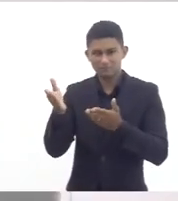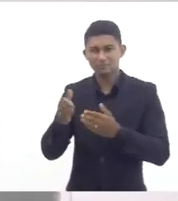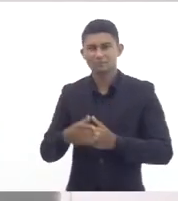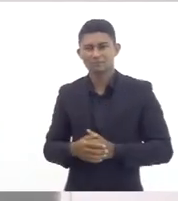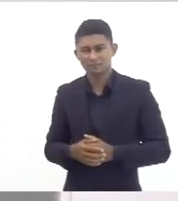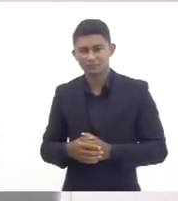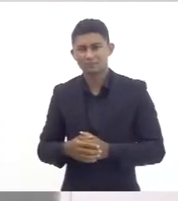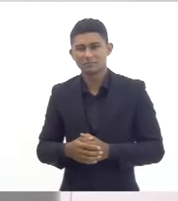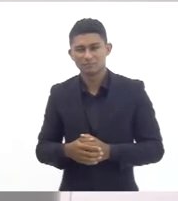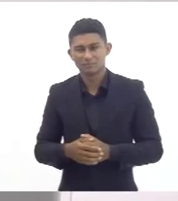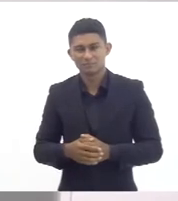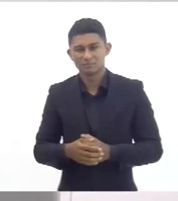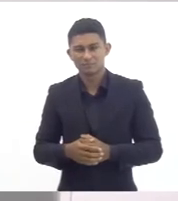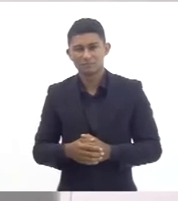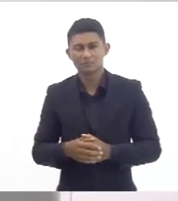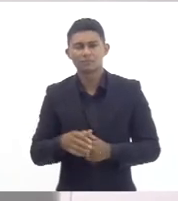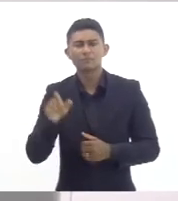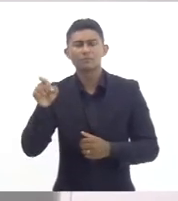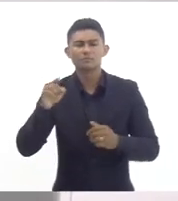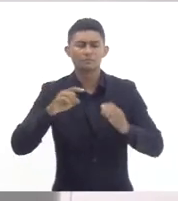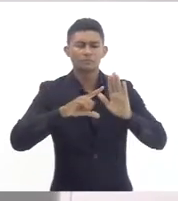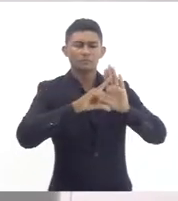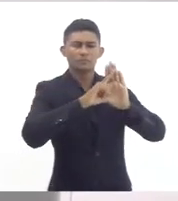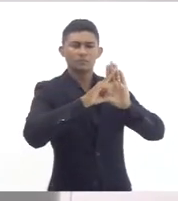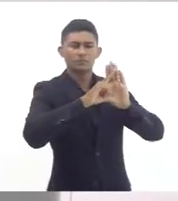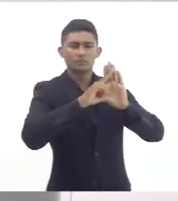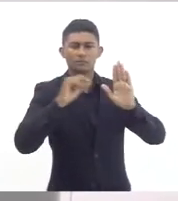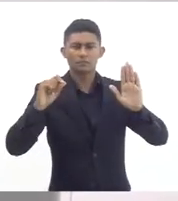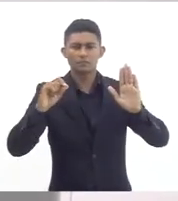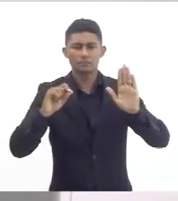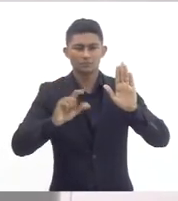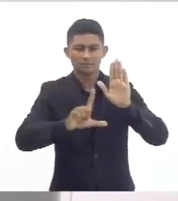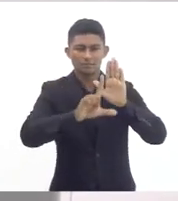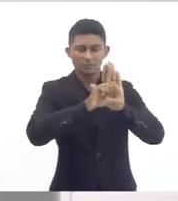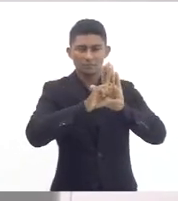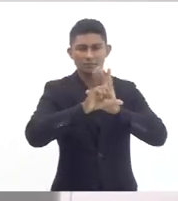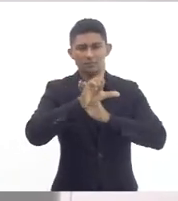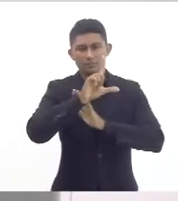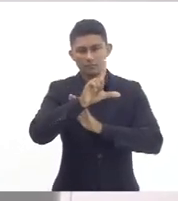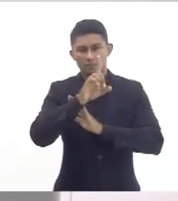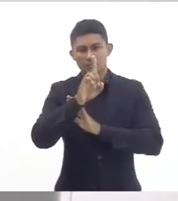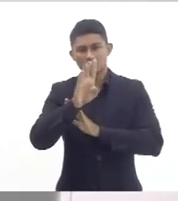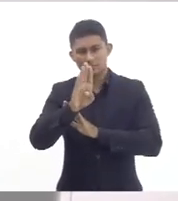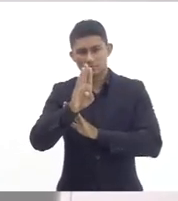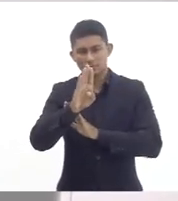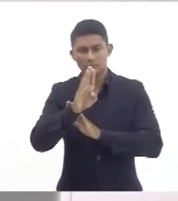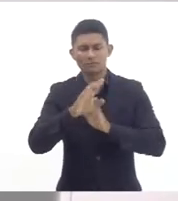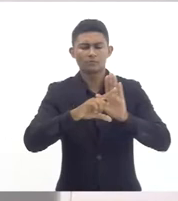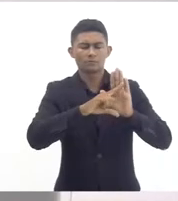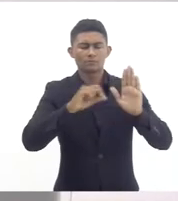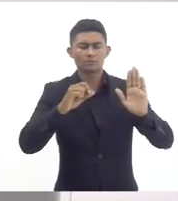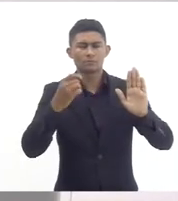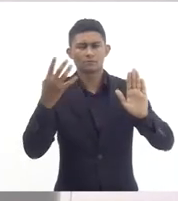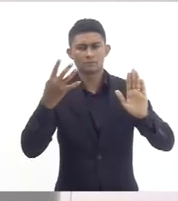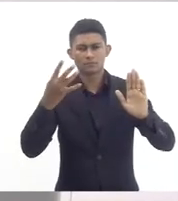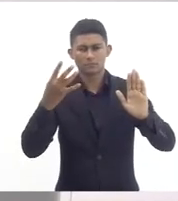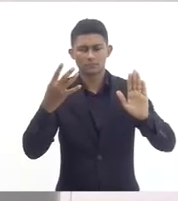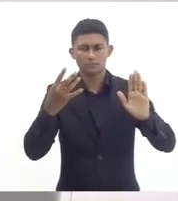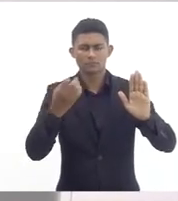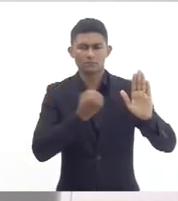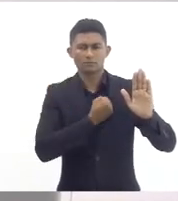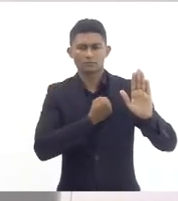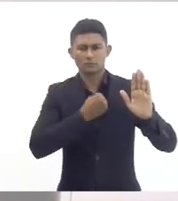ferir um artigo da LDB que é o artigo 4 inciso 9 onde